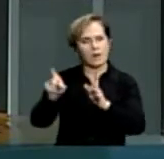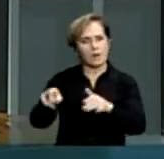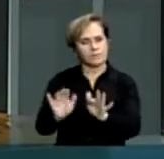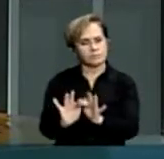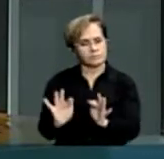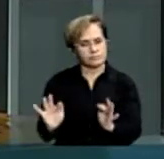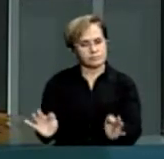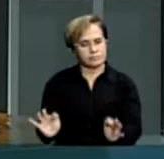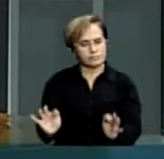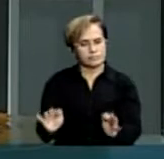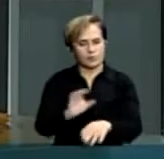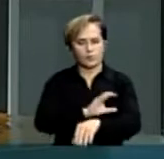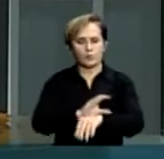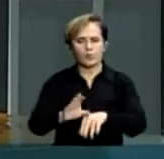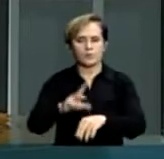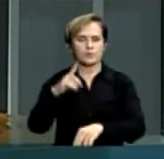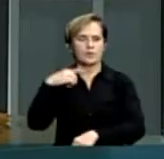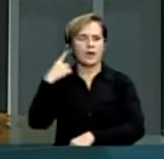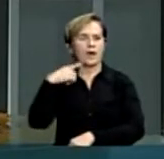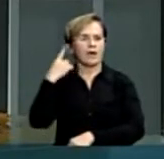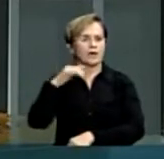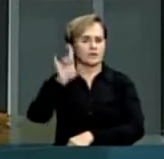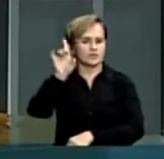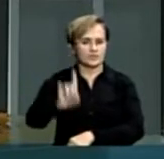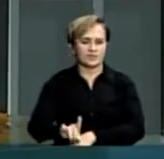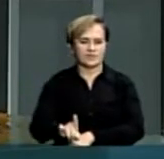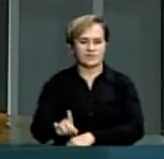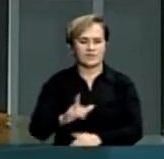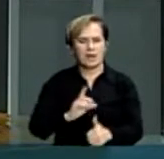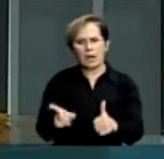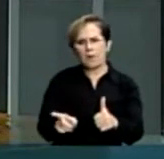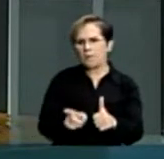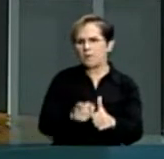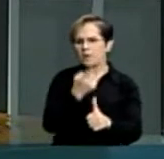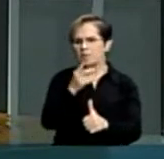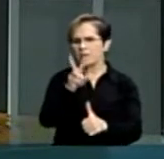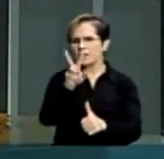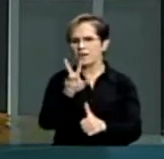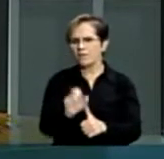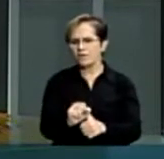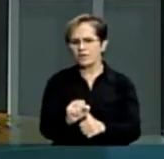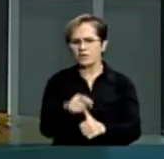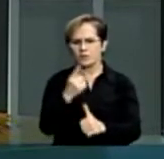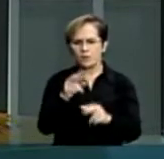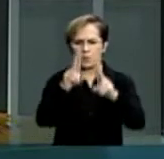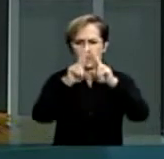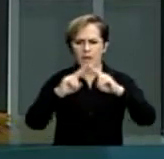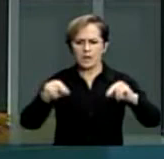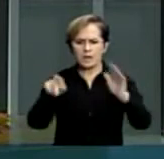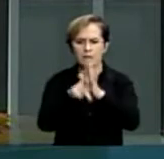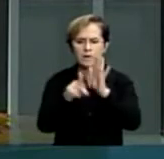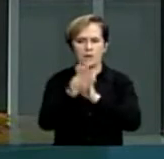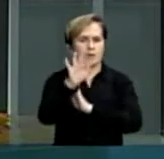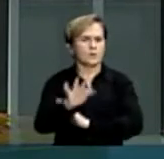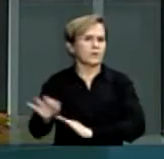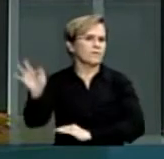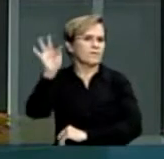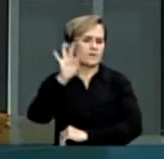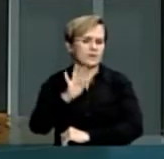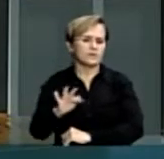em um curso de direito. Foi pela primeira vez que uma universidade federal